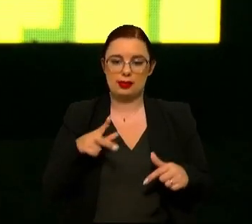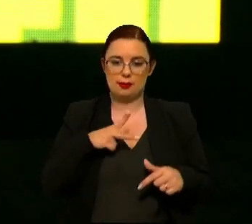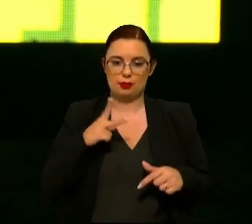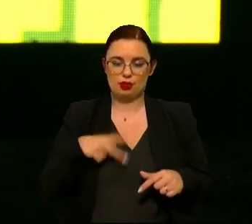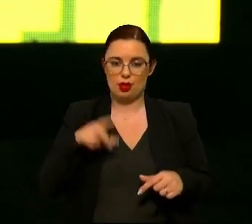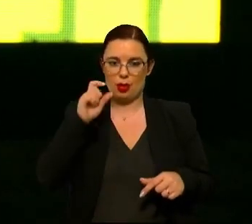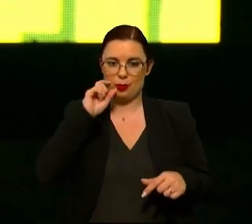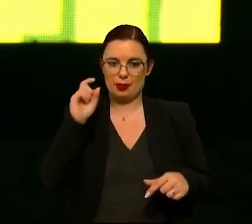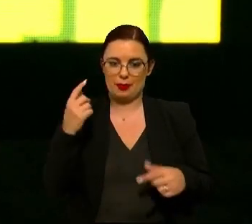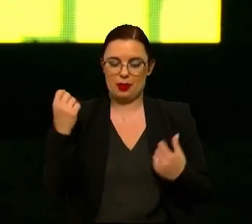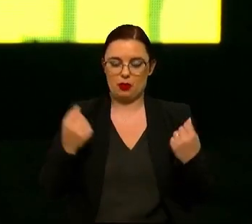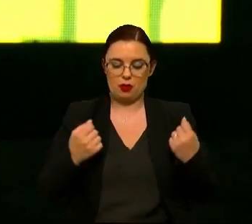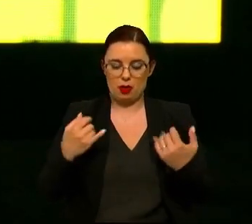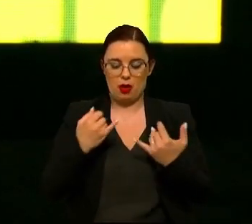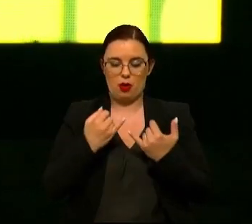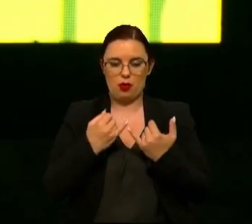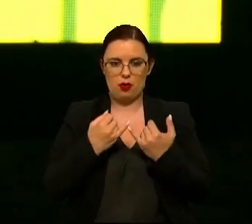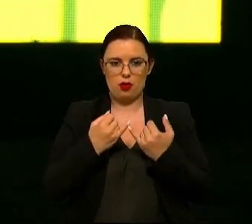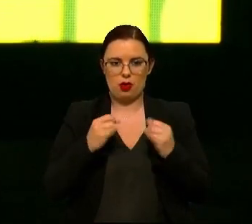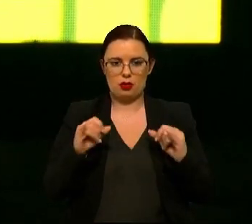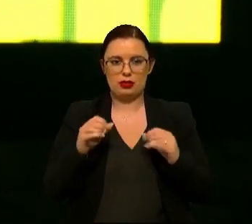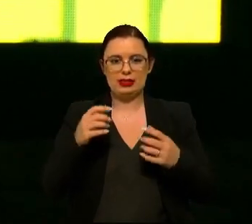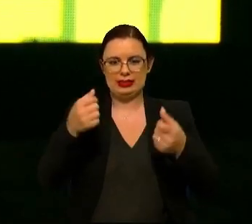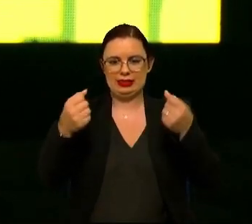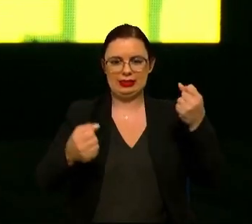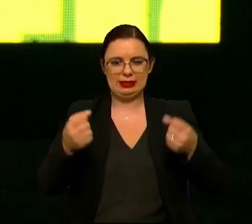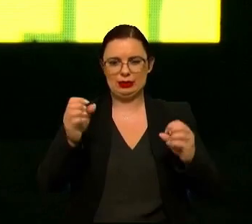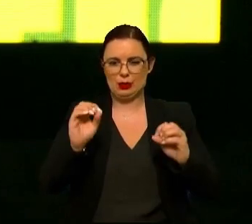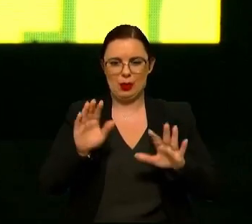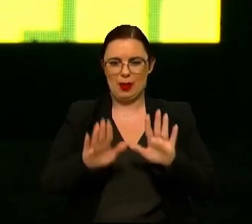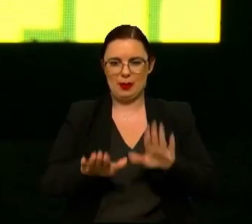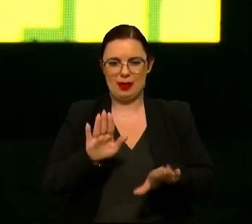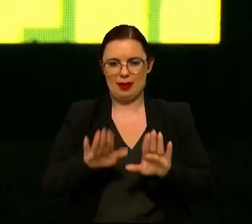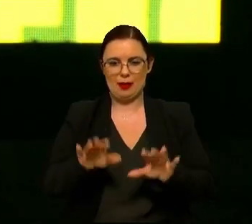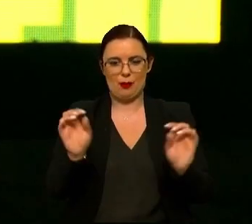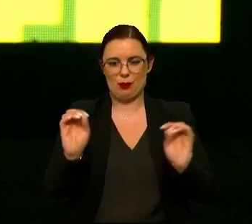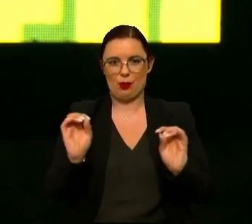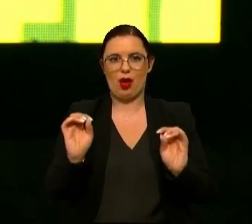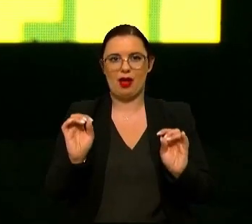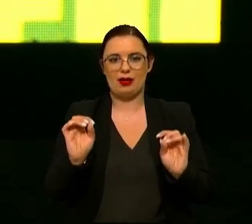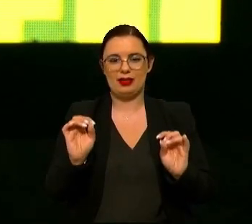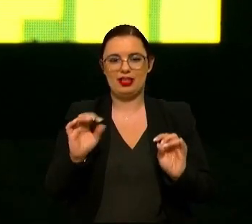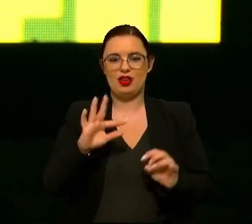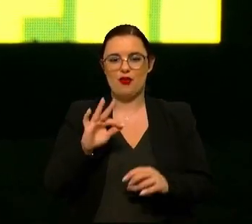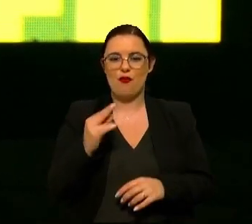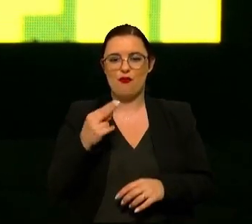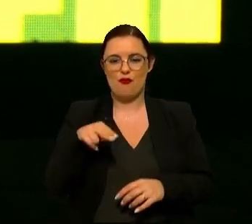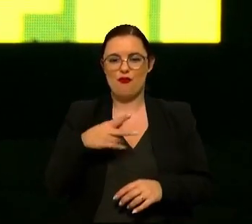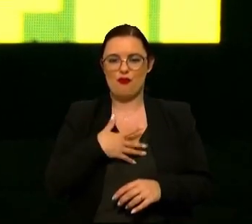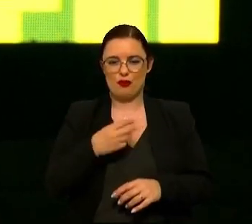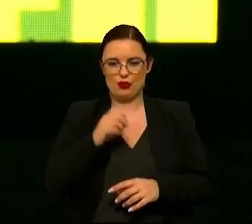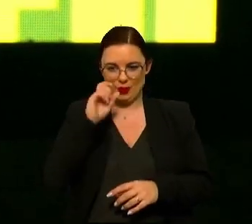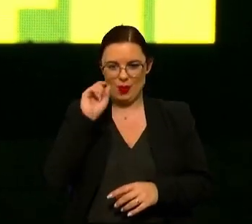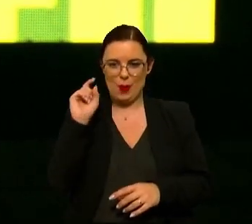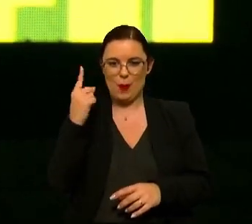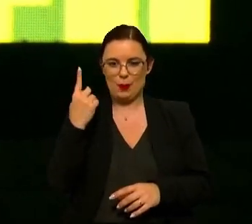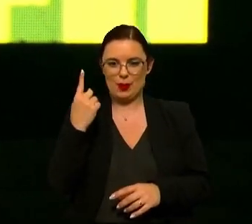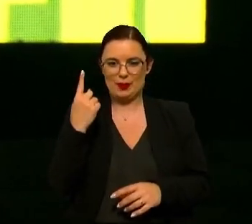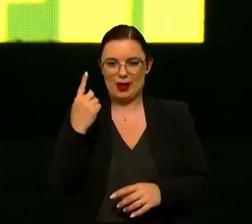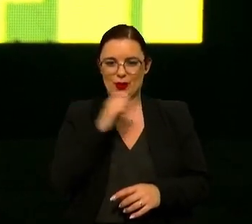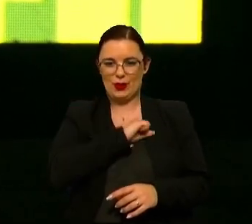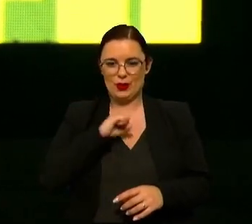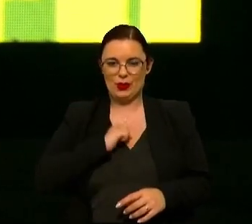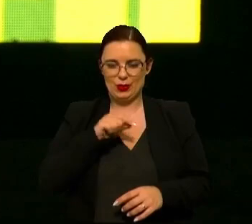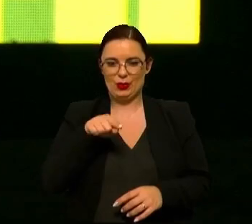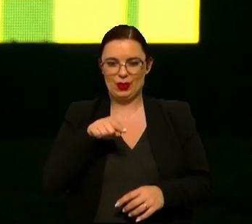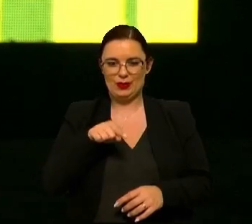primeiro veículo autónomo daqueles que não têm volantes nem pedais é o fundão que vai ser o primeiro proprietário deste veículo